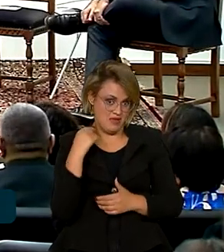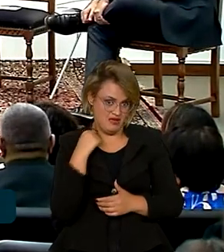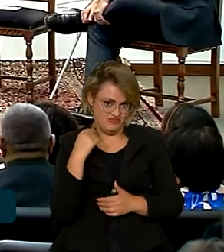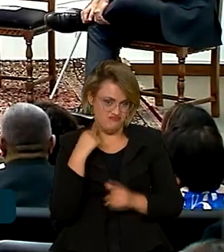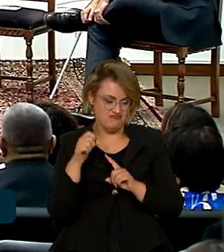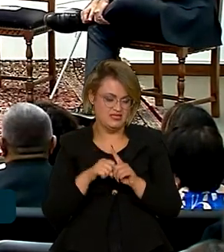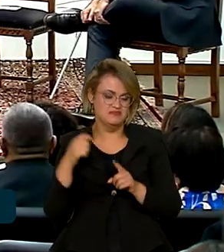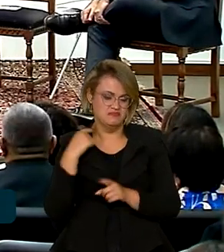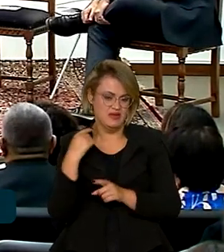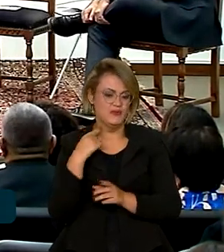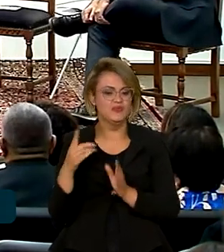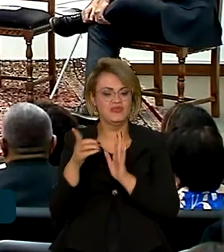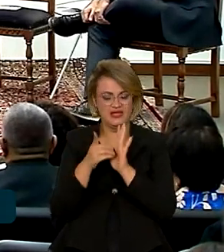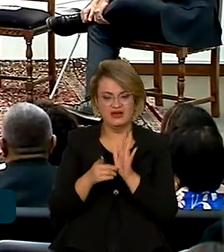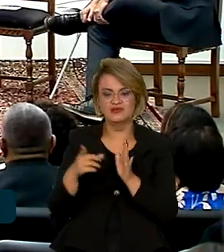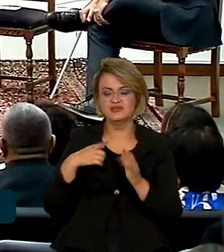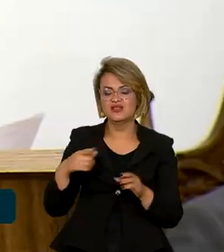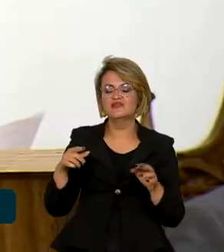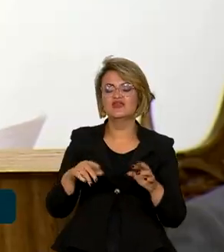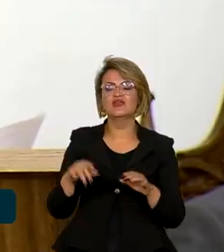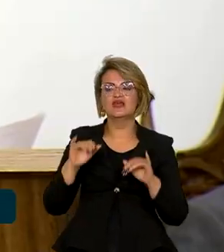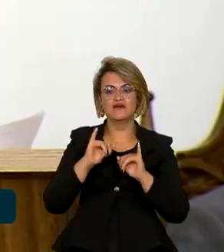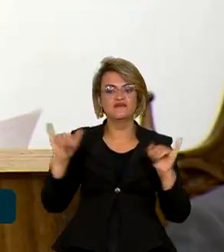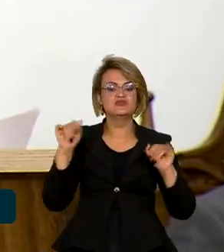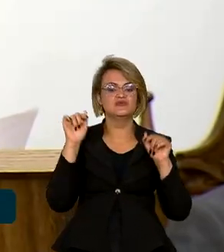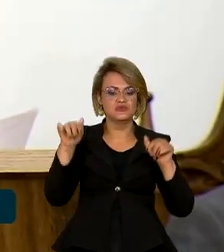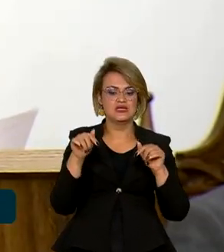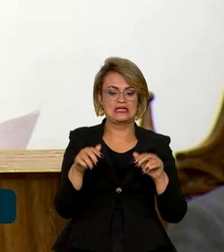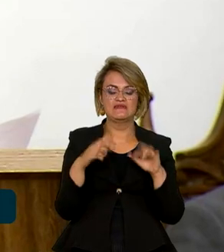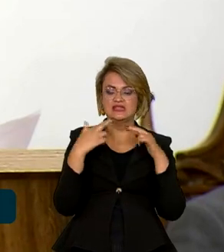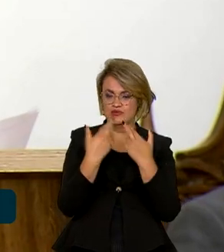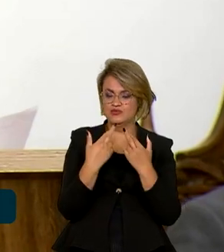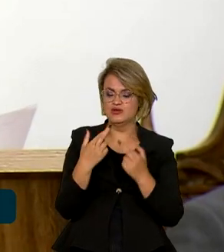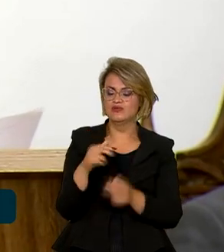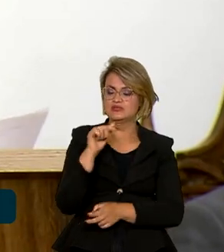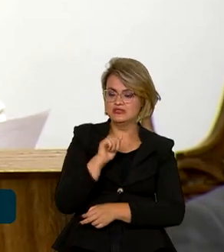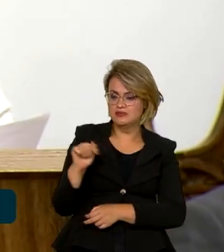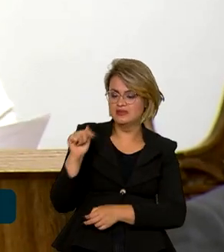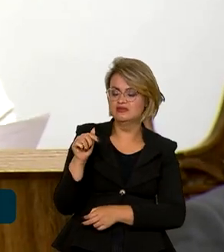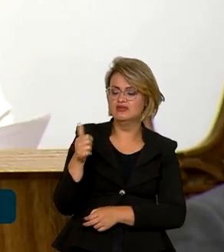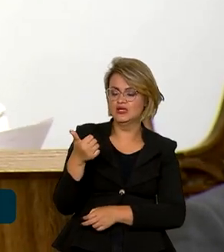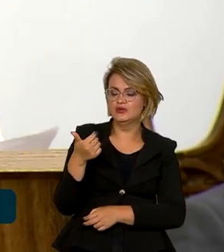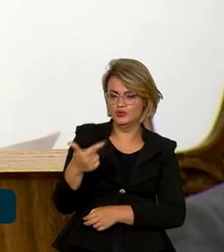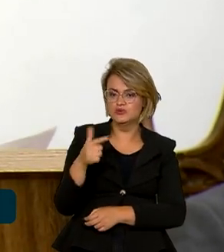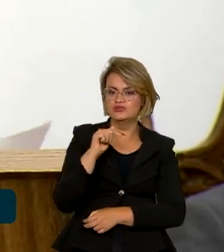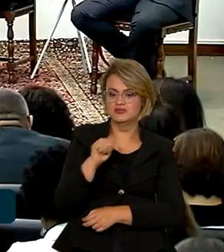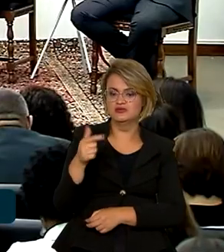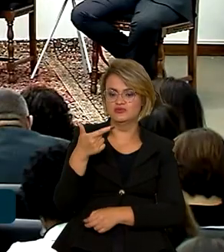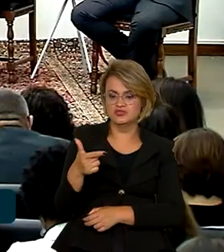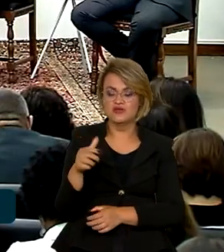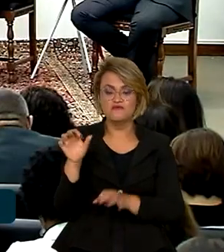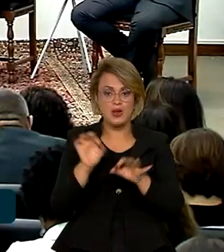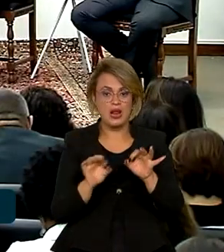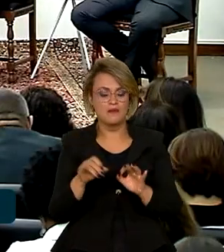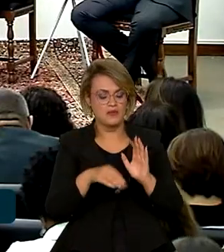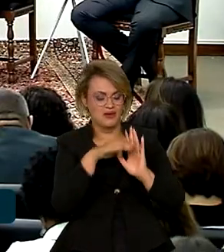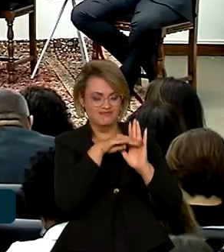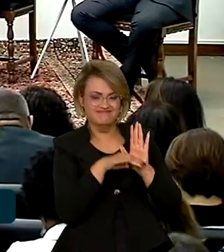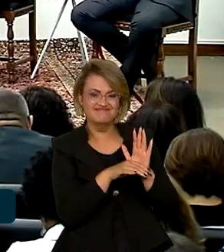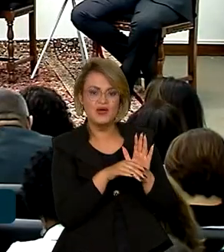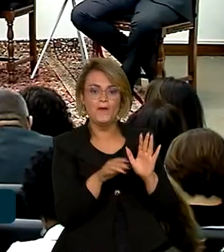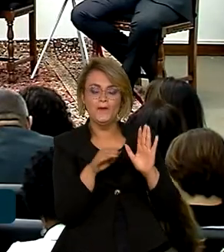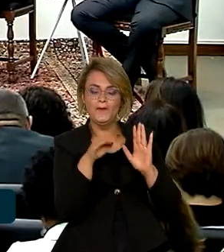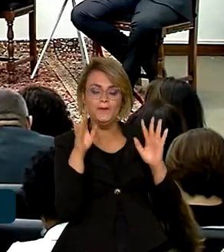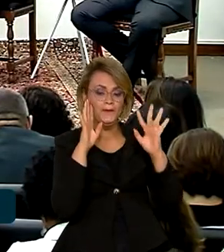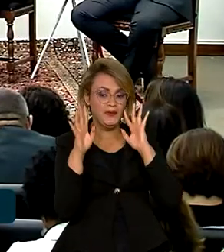presidencial e terá reuniões quinzenais. O prazo para a elaboração do plano é de seis meses, quando um relatório final